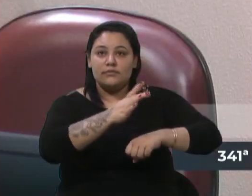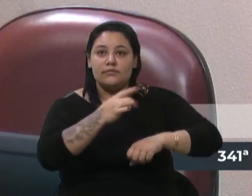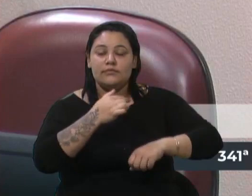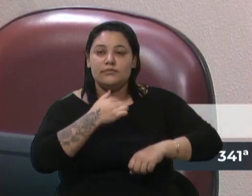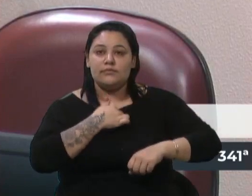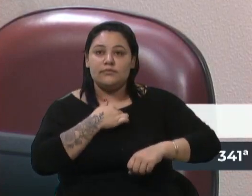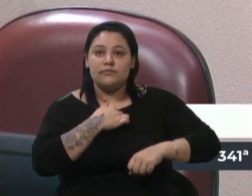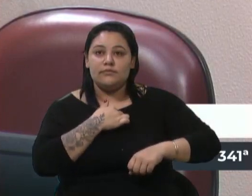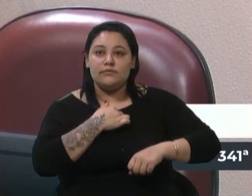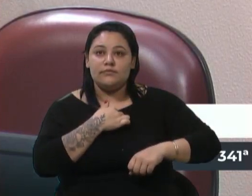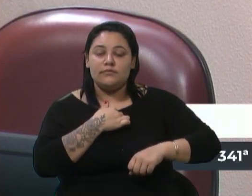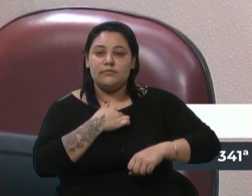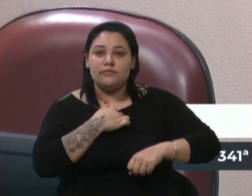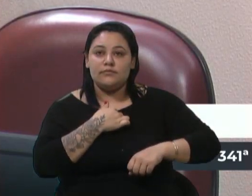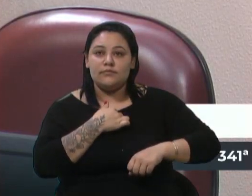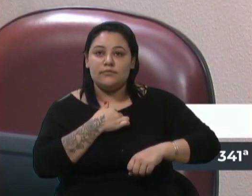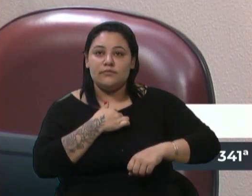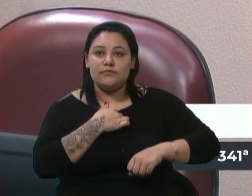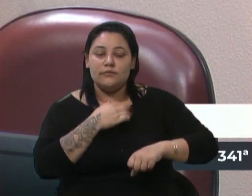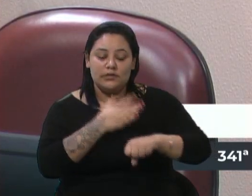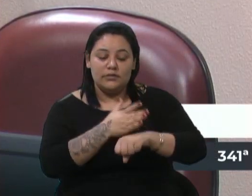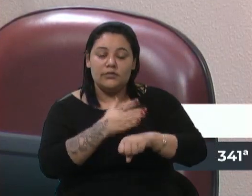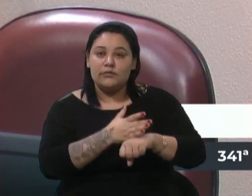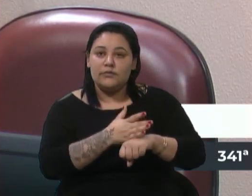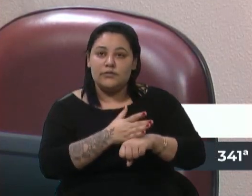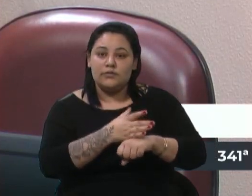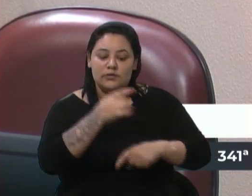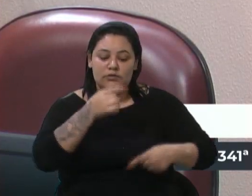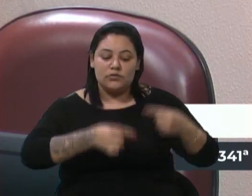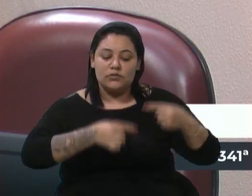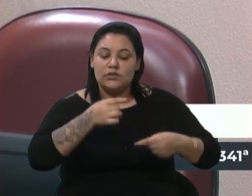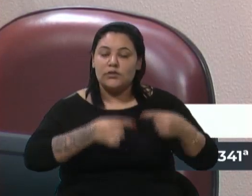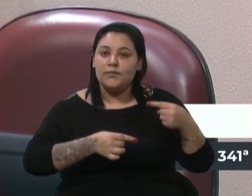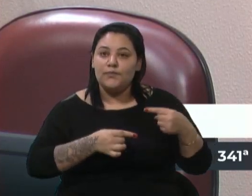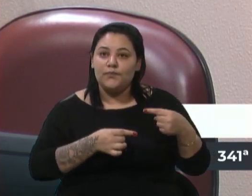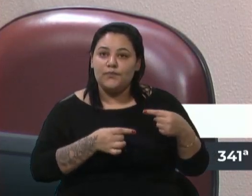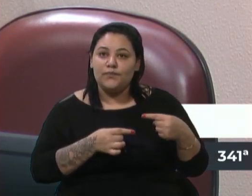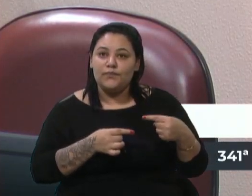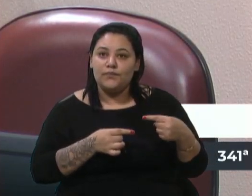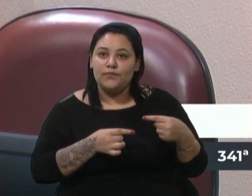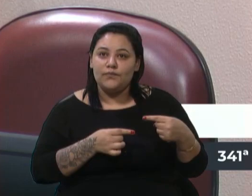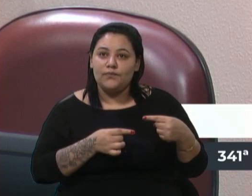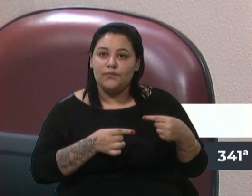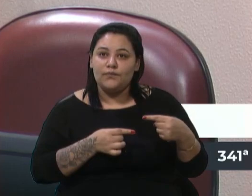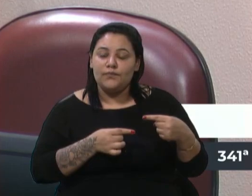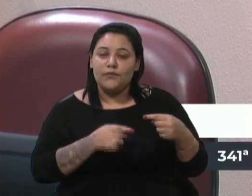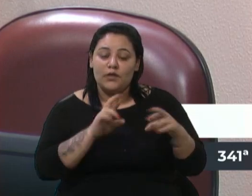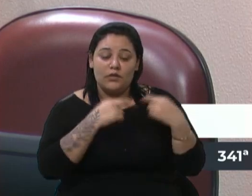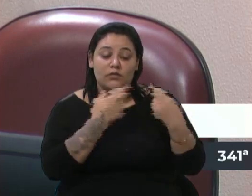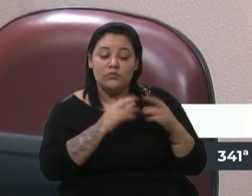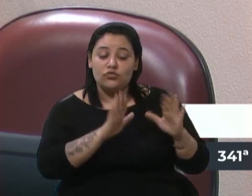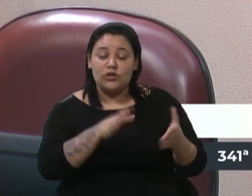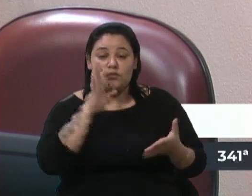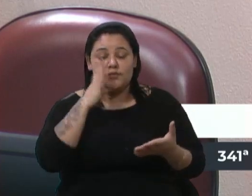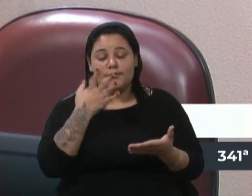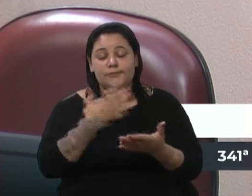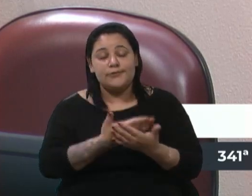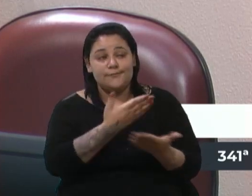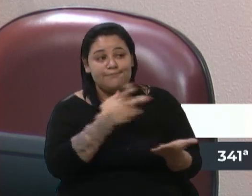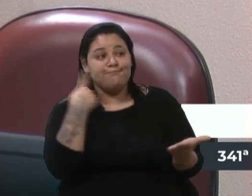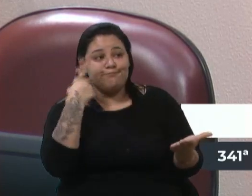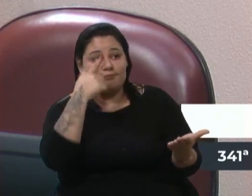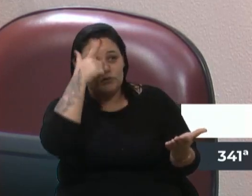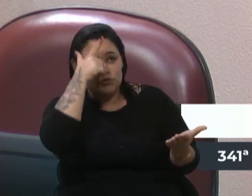dos debates, das audiências que aconteceram. E, vereador Lucas, eu entendo de toda